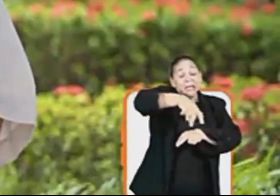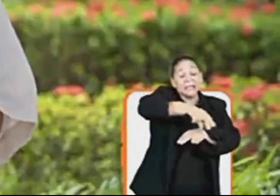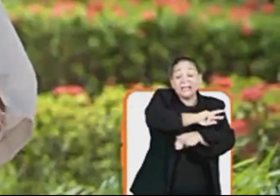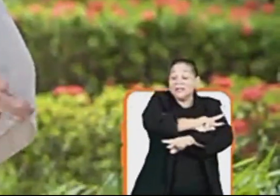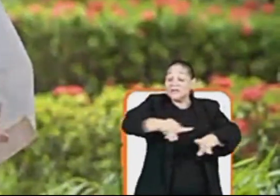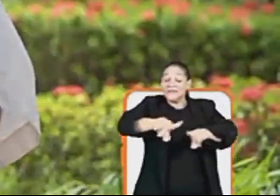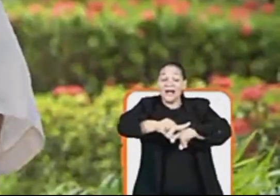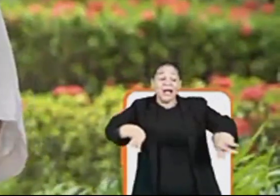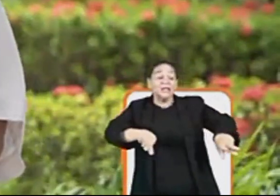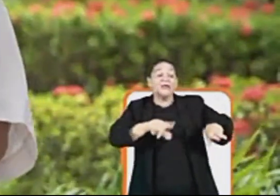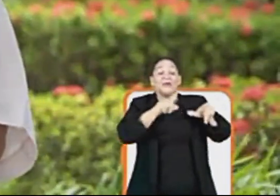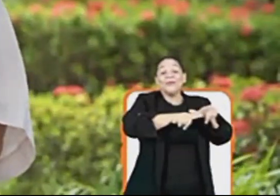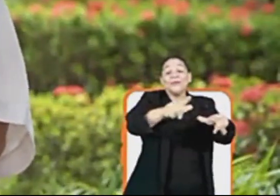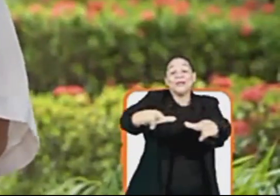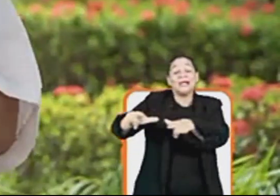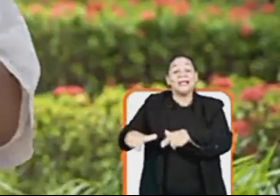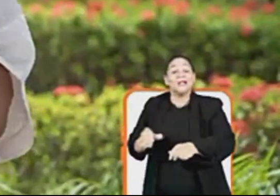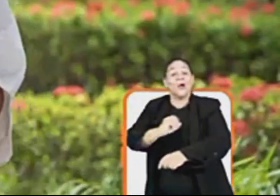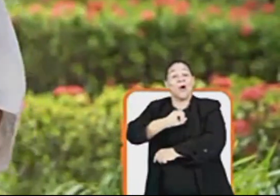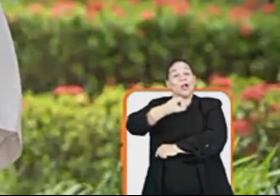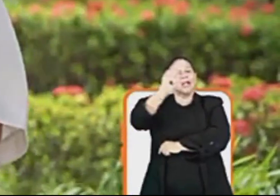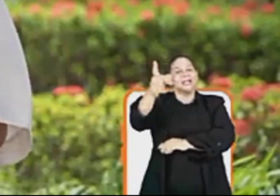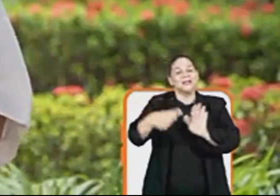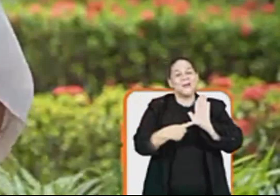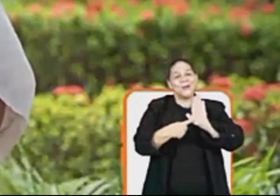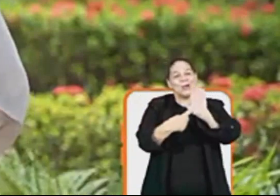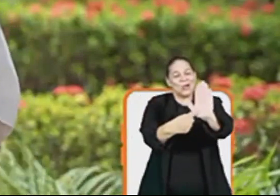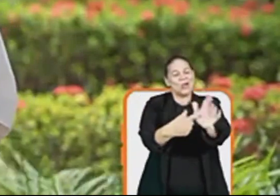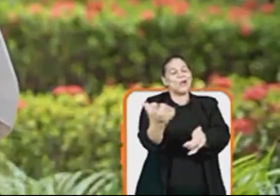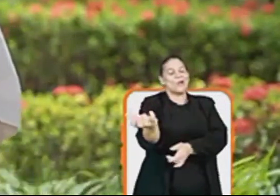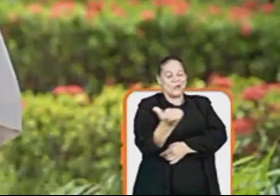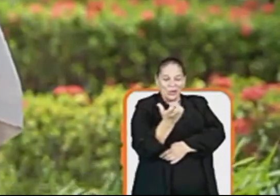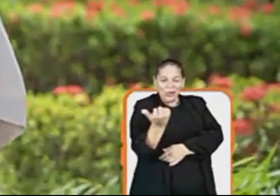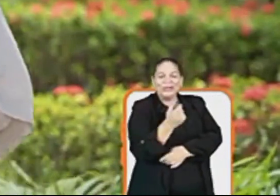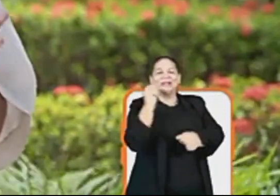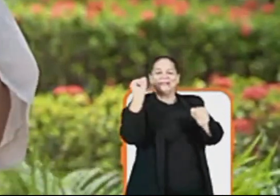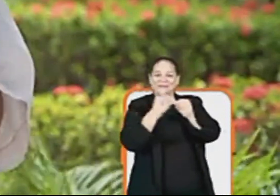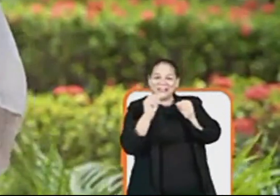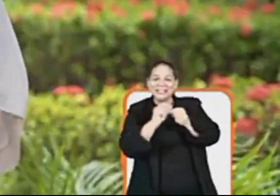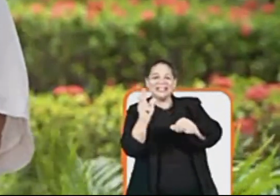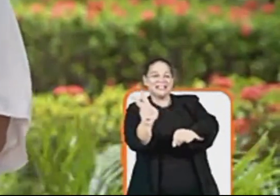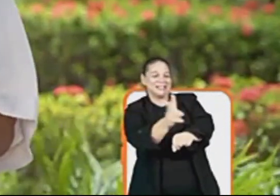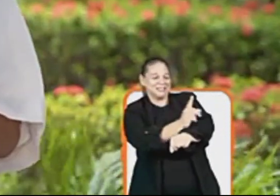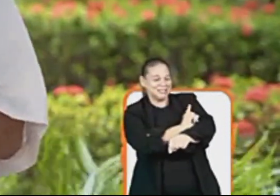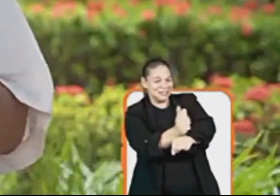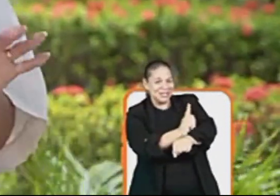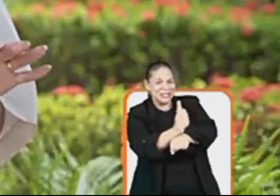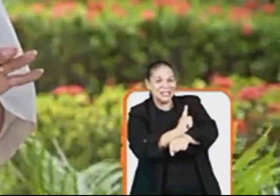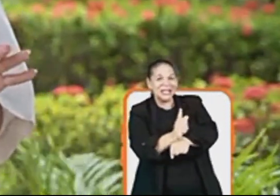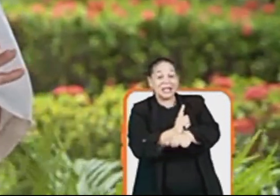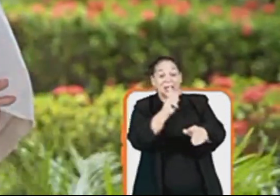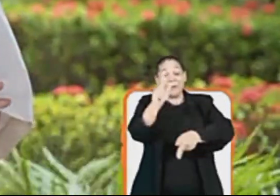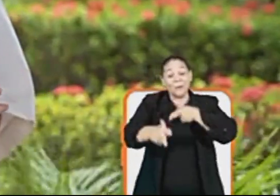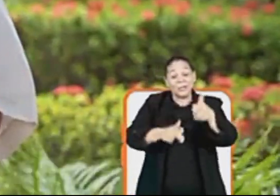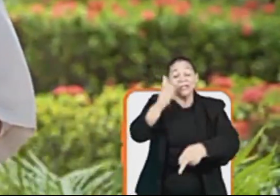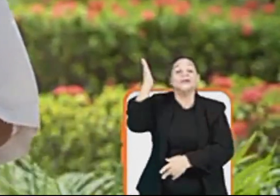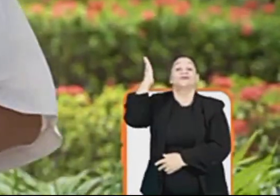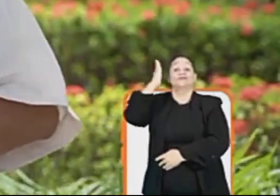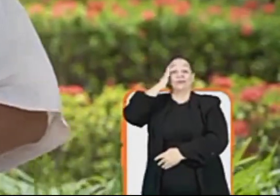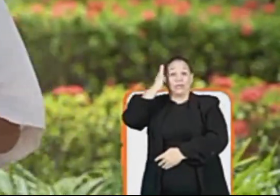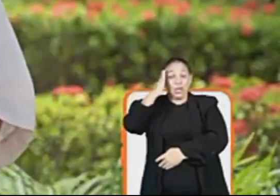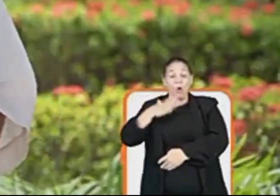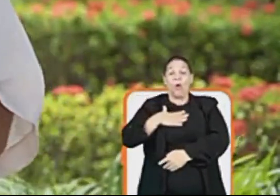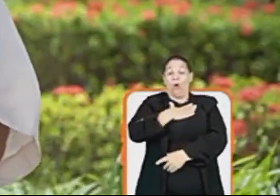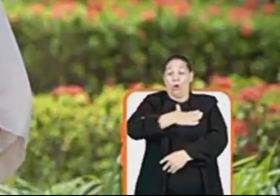Olinda, mostrando o que eu quero fazer Dizendo às pessoas que Olinda anda pra frente E as pessoas têm entendido isso em todos os cantos que fui As